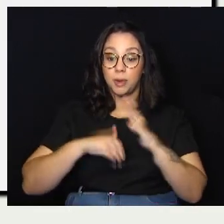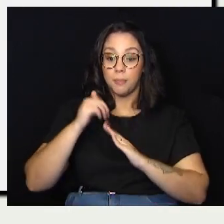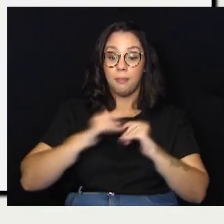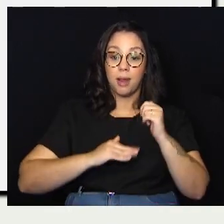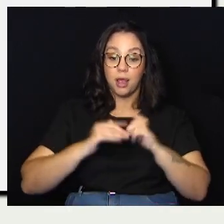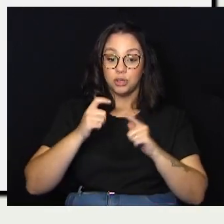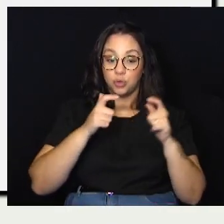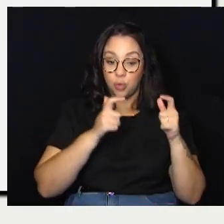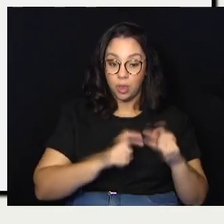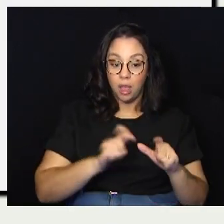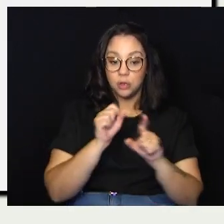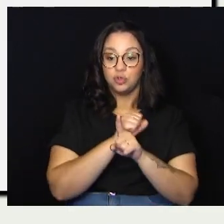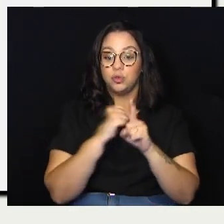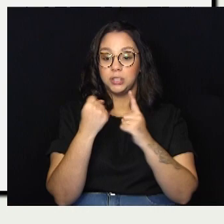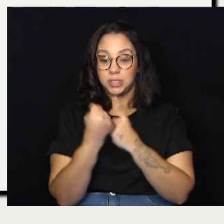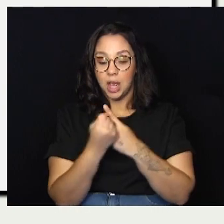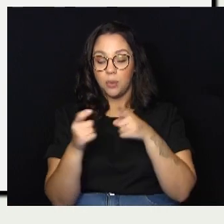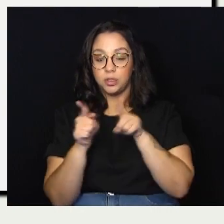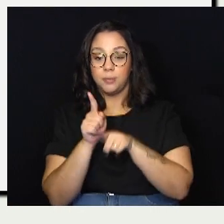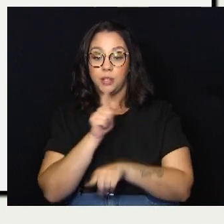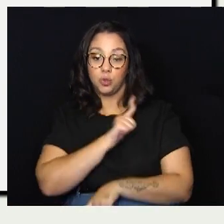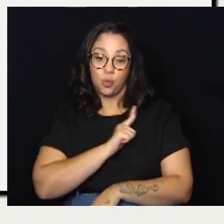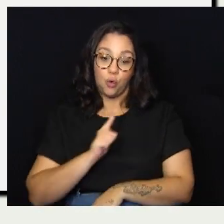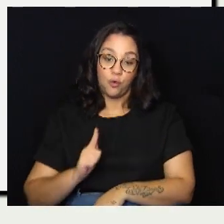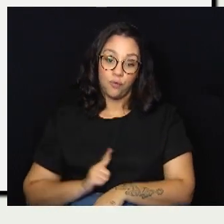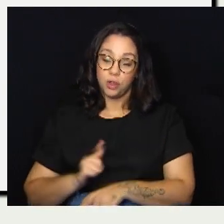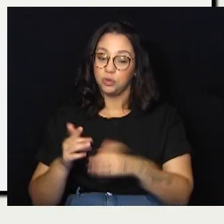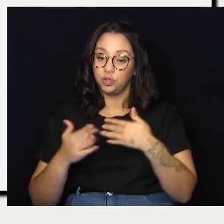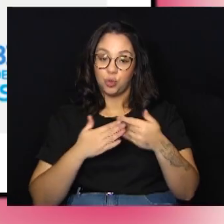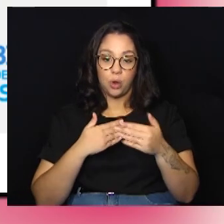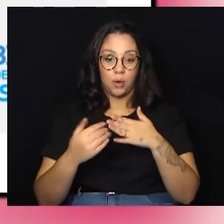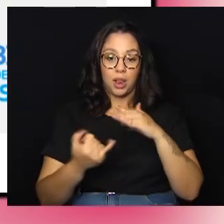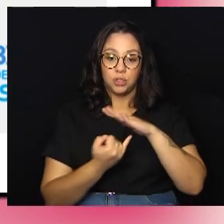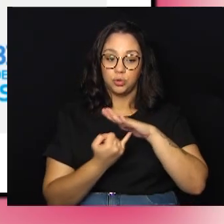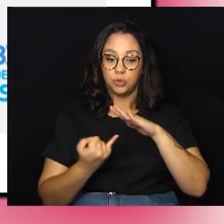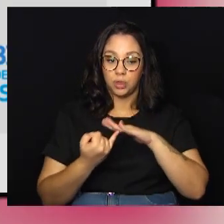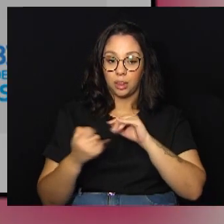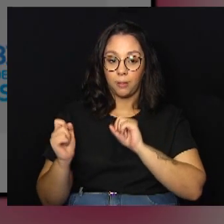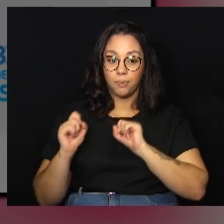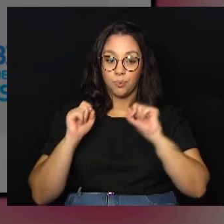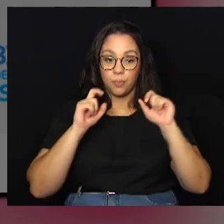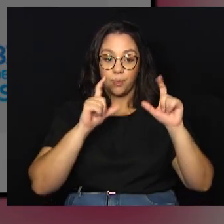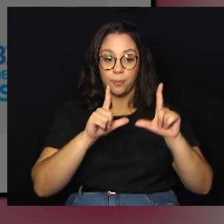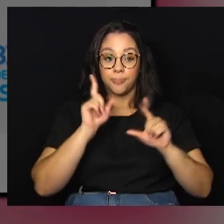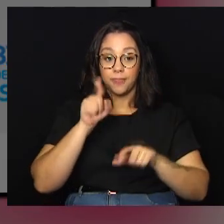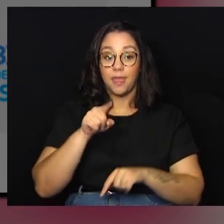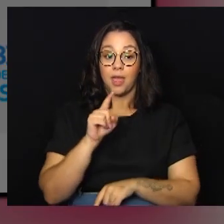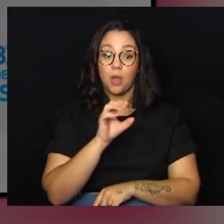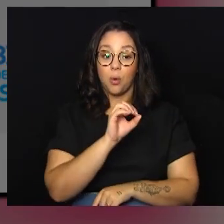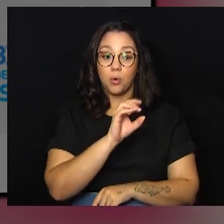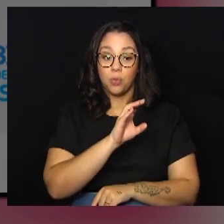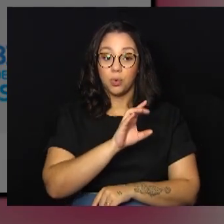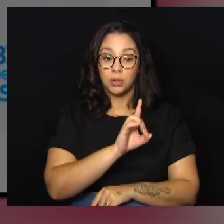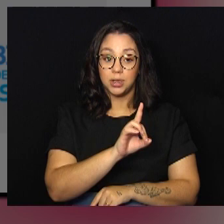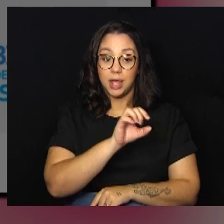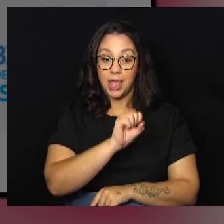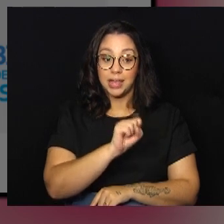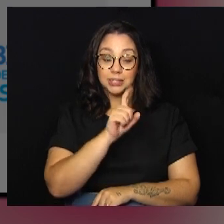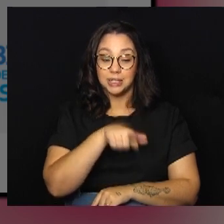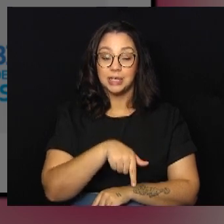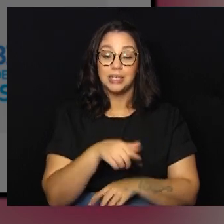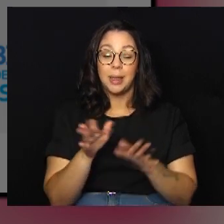ambientais, sociais e de governança de uma organização, com destaque para a ODS-1, que tem a